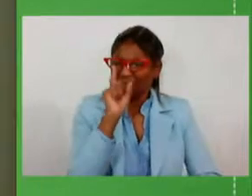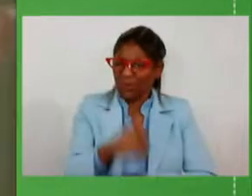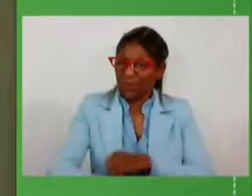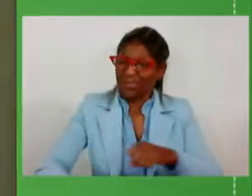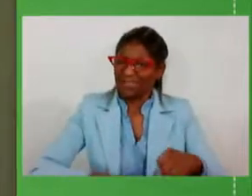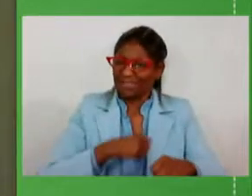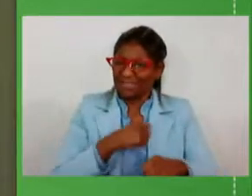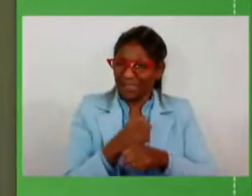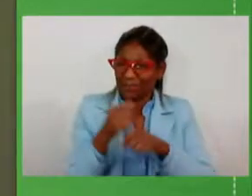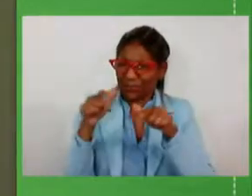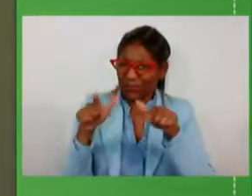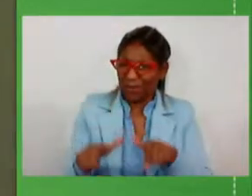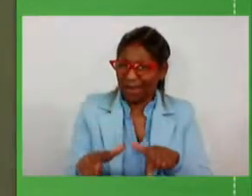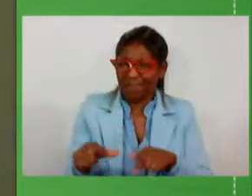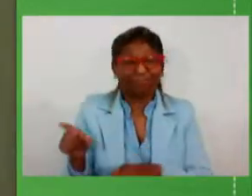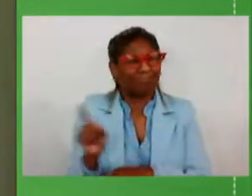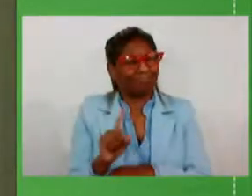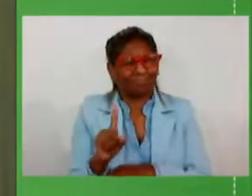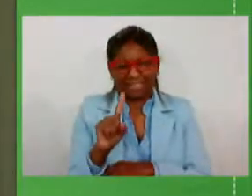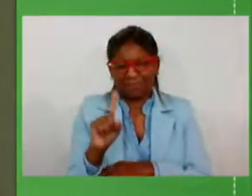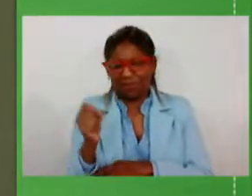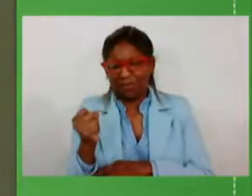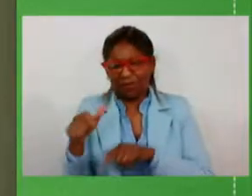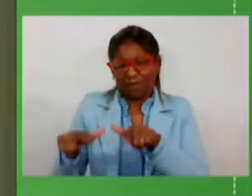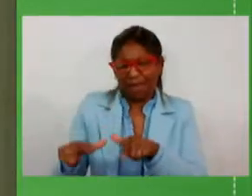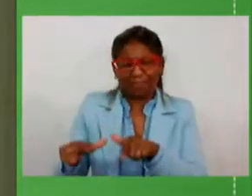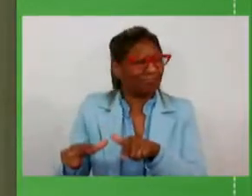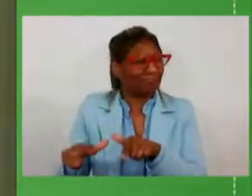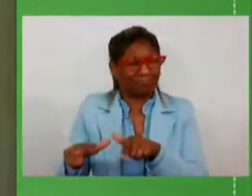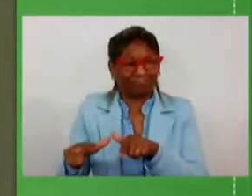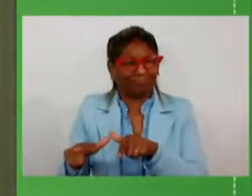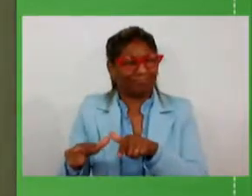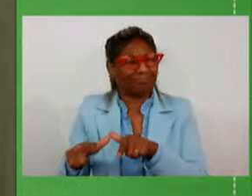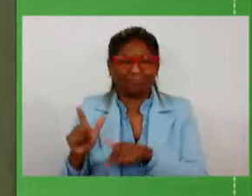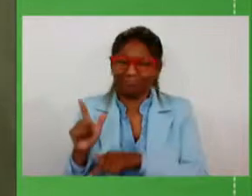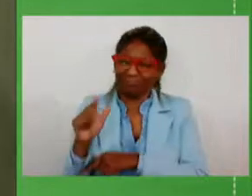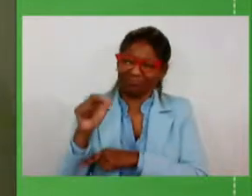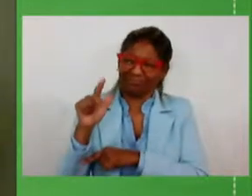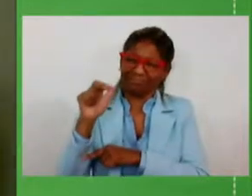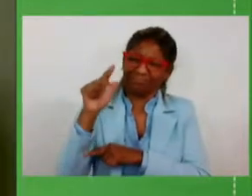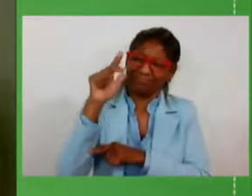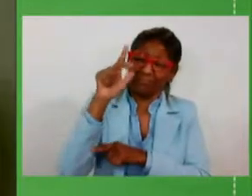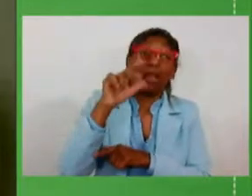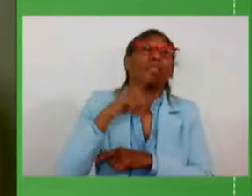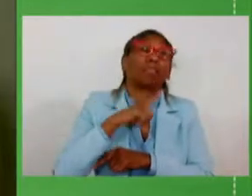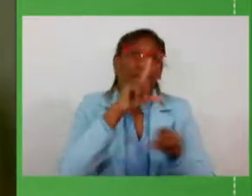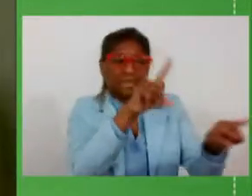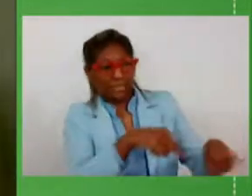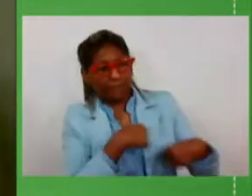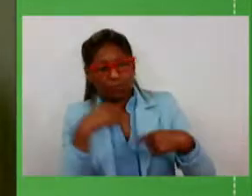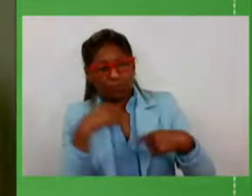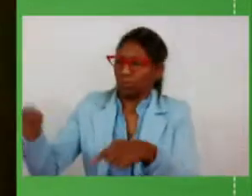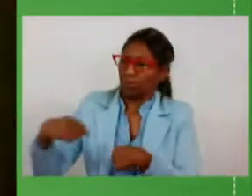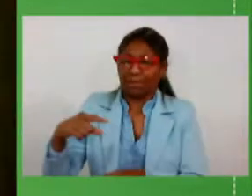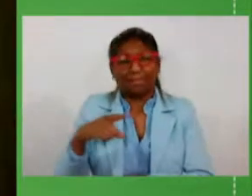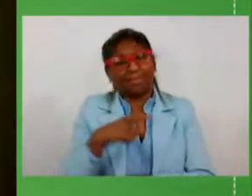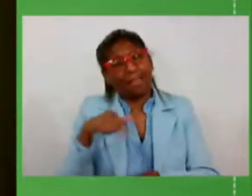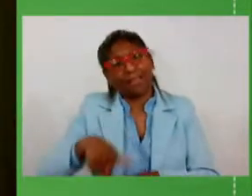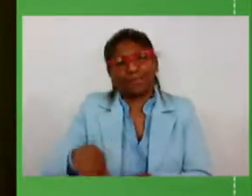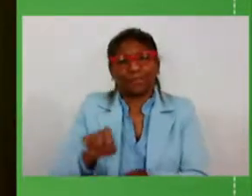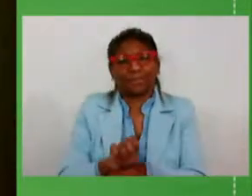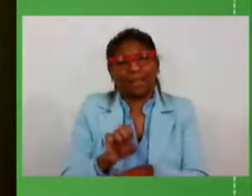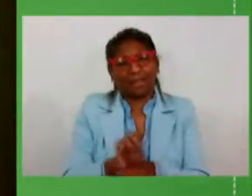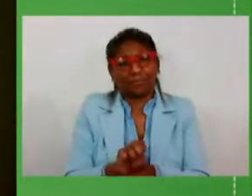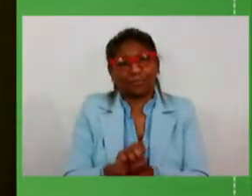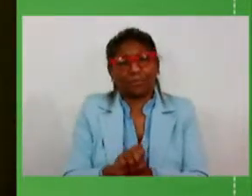certamente não estaremos mais em 18º certamente o senhor terá muitos desafios pela frente aqui no estado e